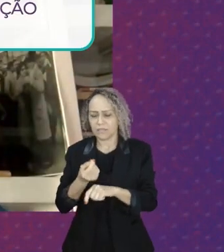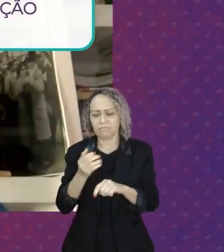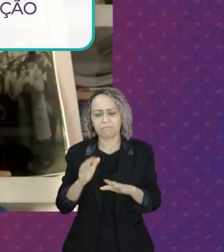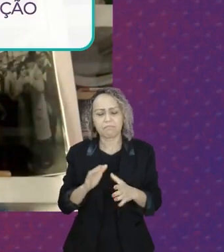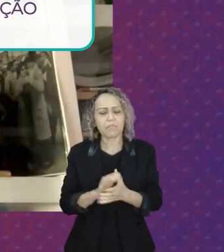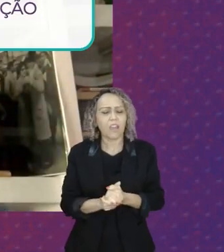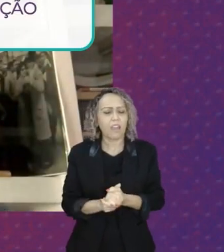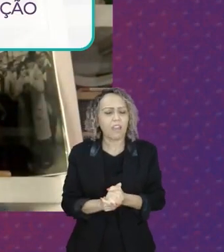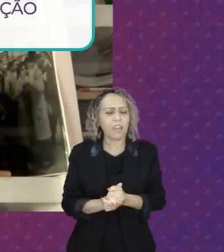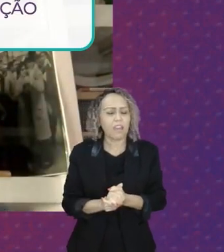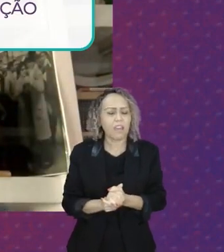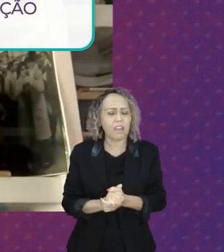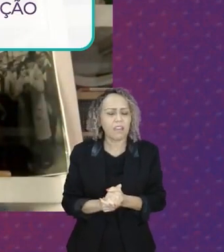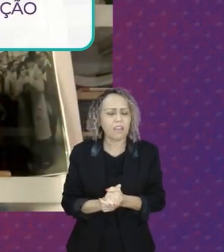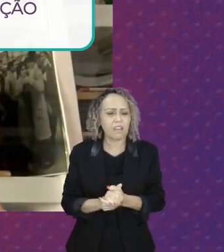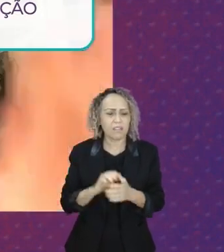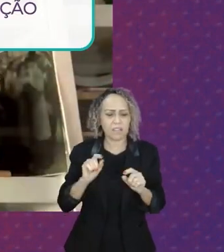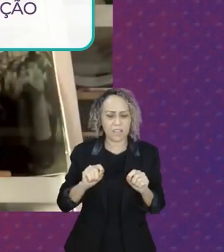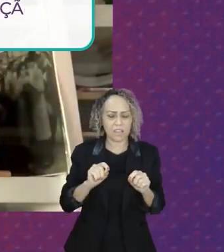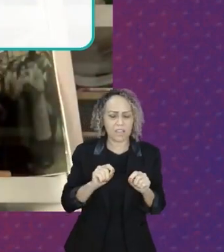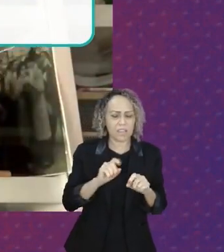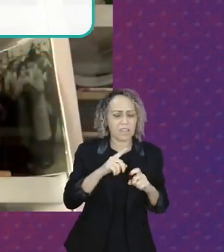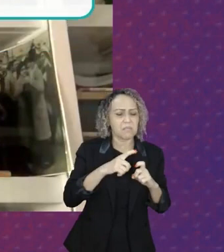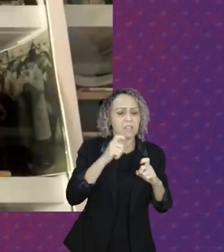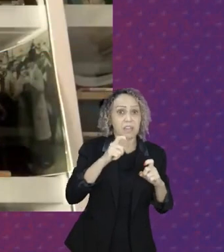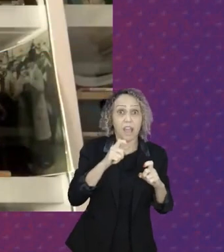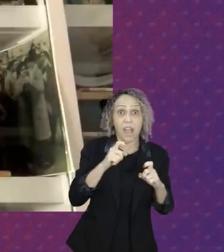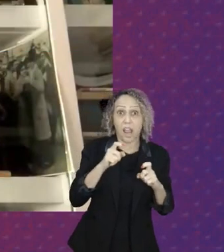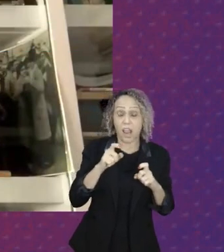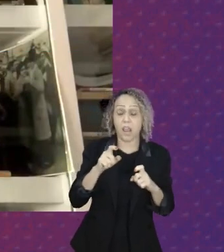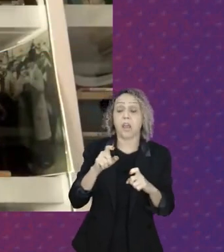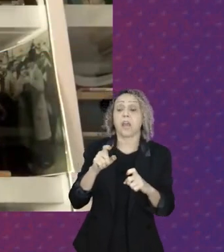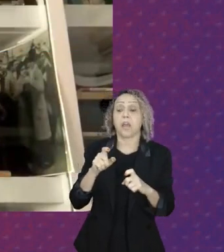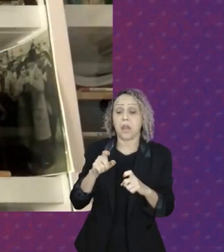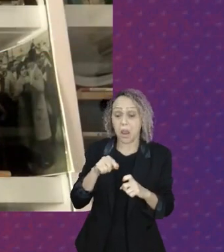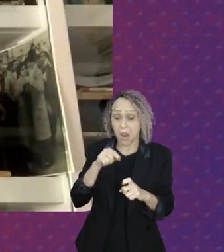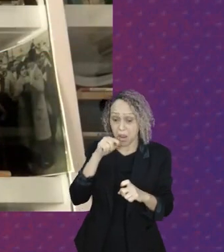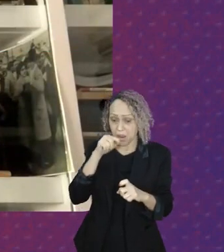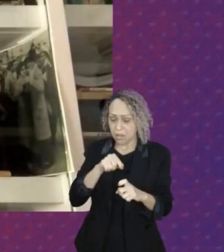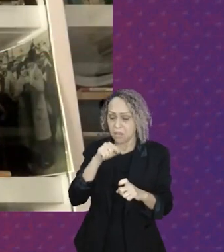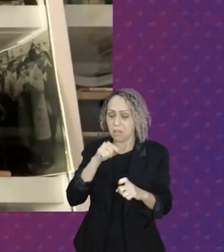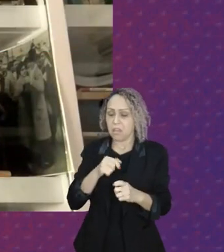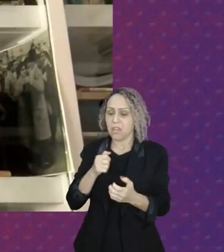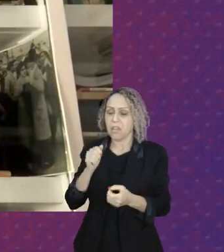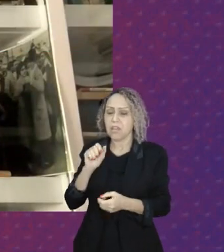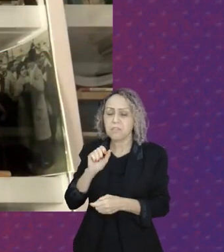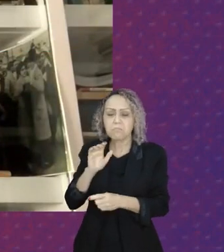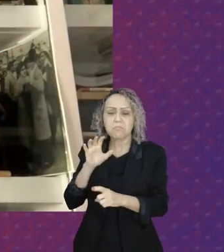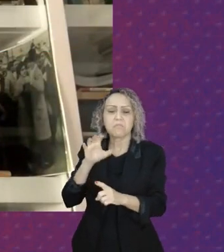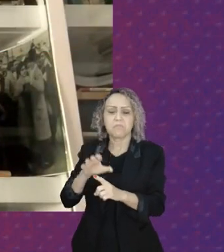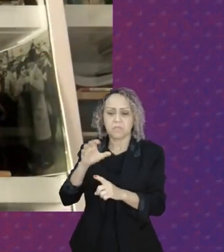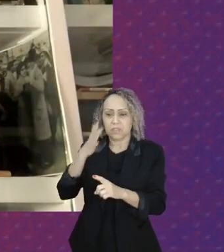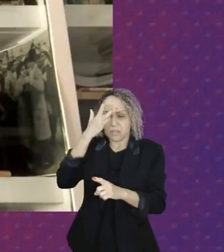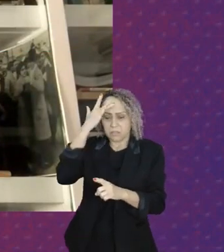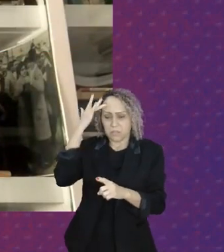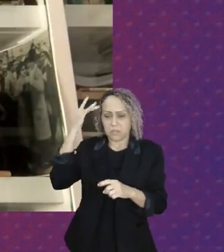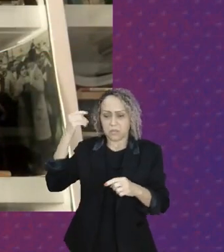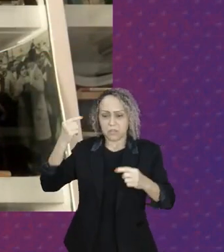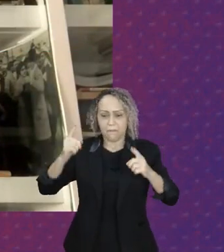assegurar que as pessoas possam competir, que as melhores vençam. bom, quando eu estabeleço essa lógica na